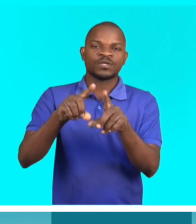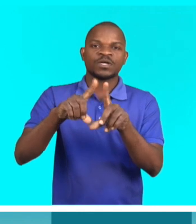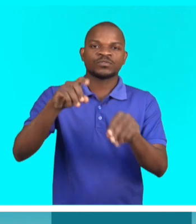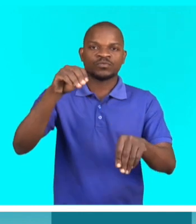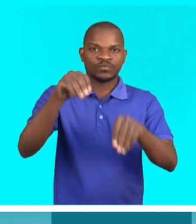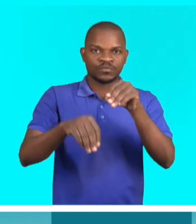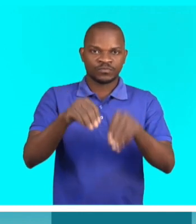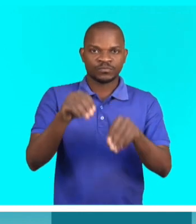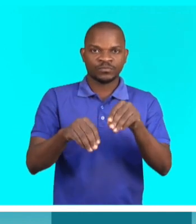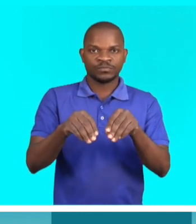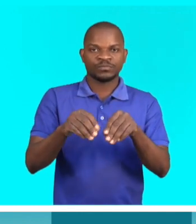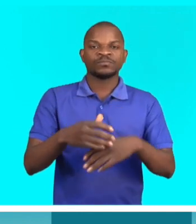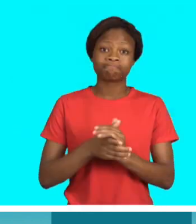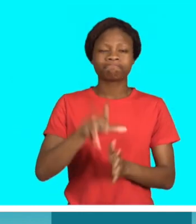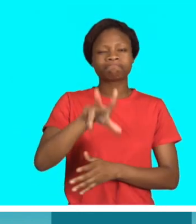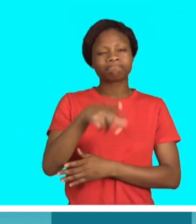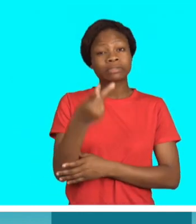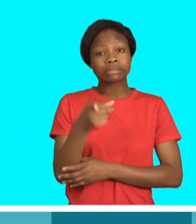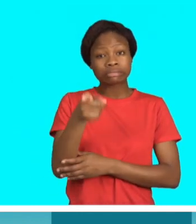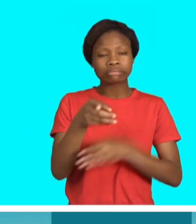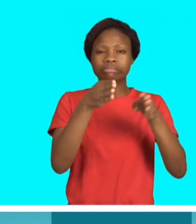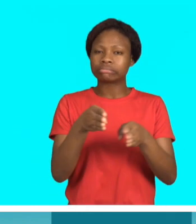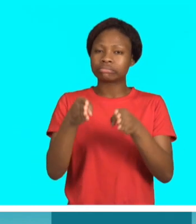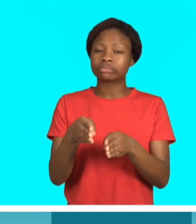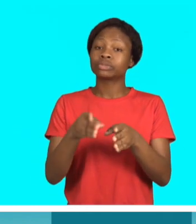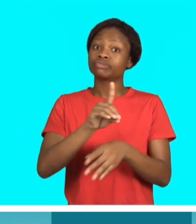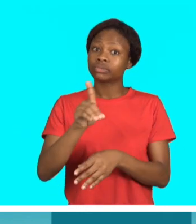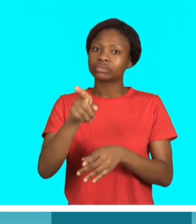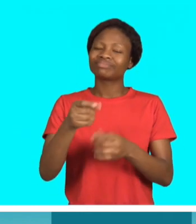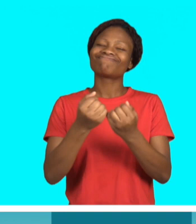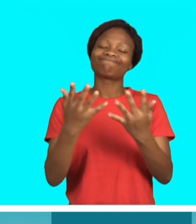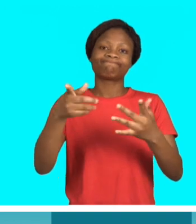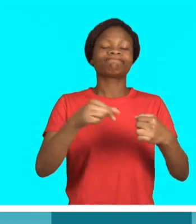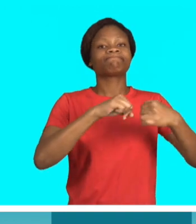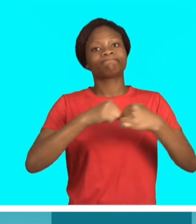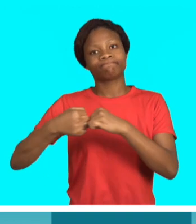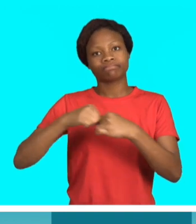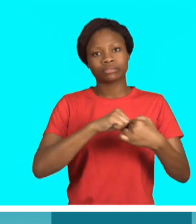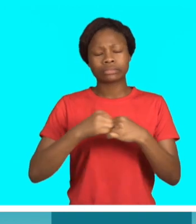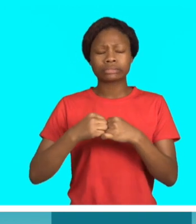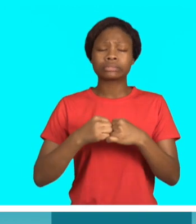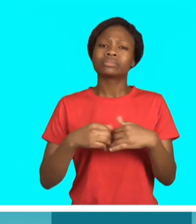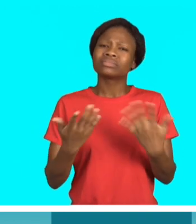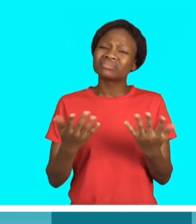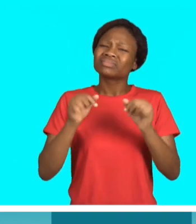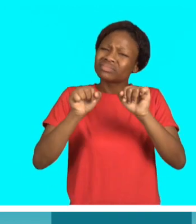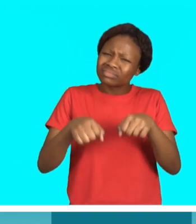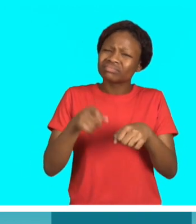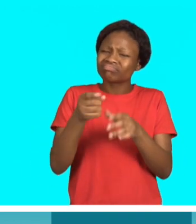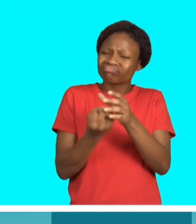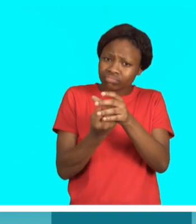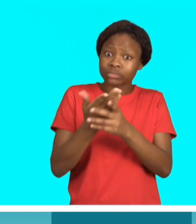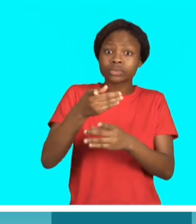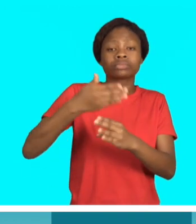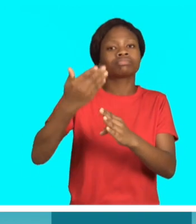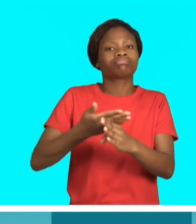pessoas vão exercer o direito cívico. Por outro lado, as pessoas com deficiência desafiam os partidos a criar